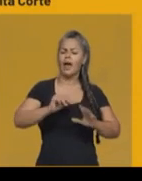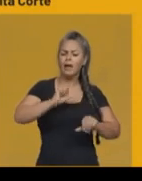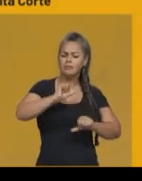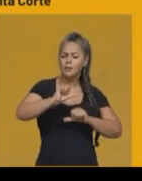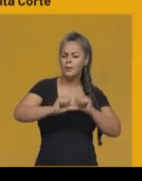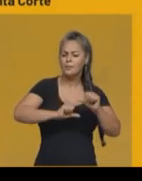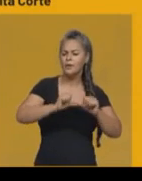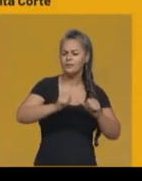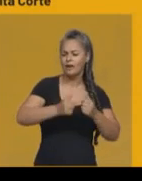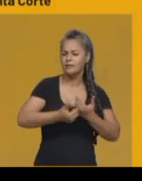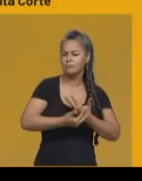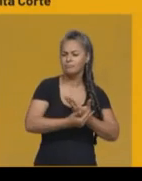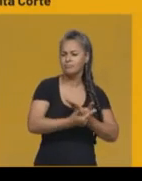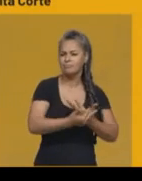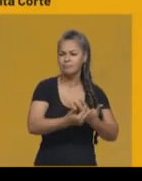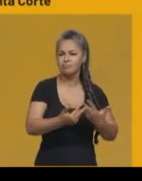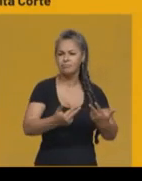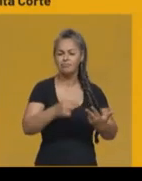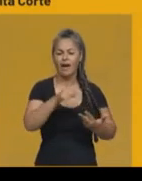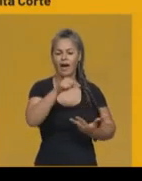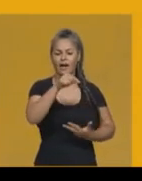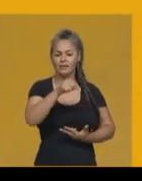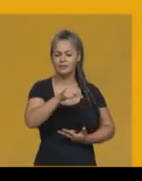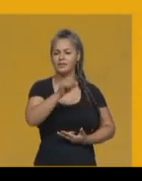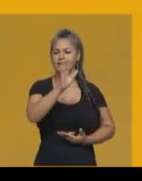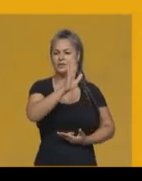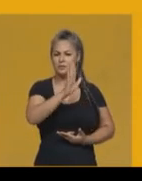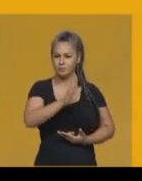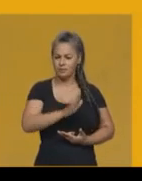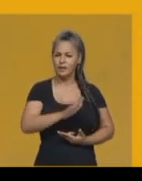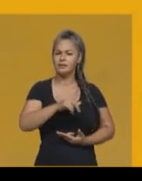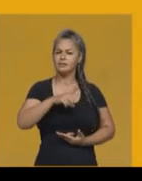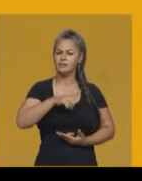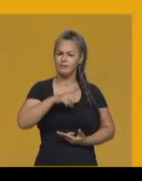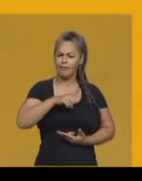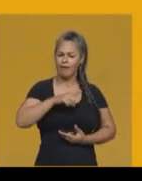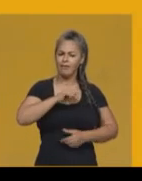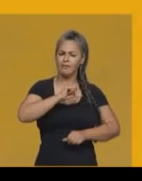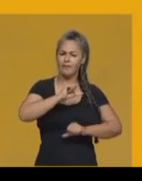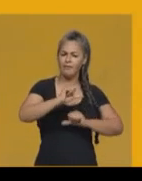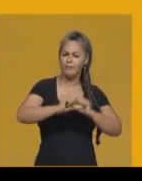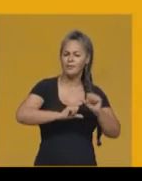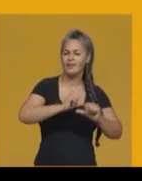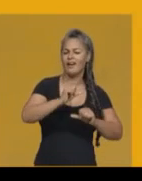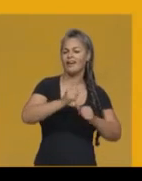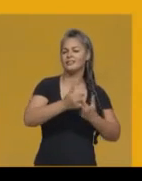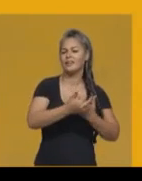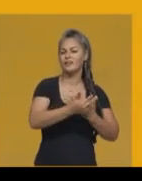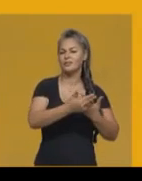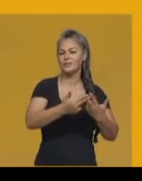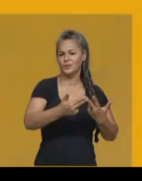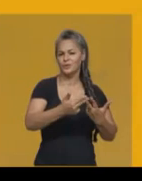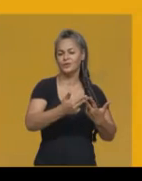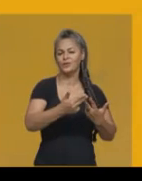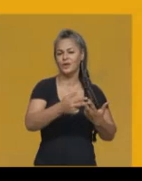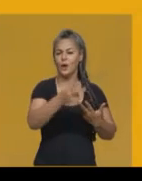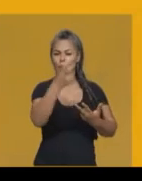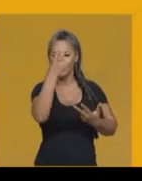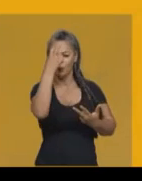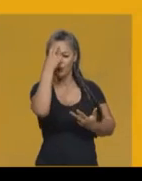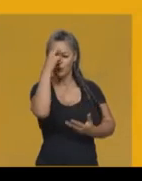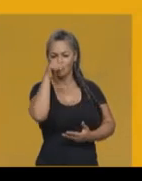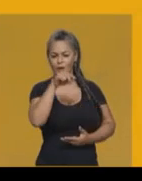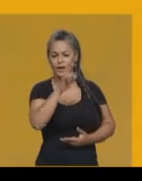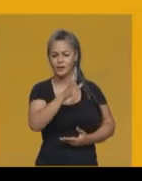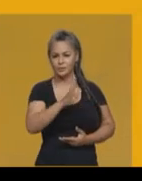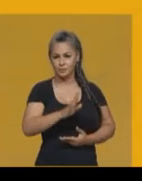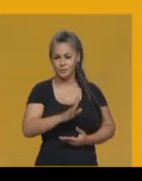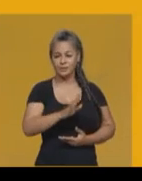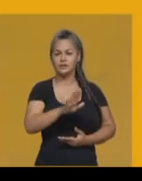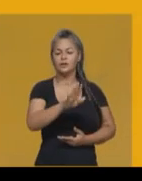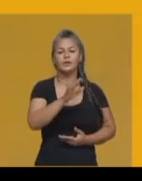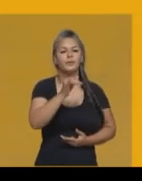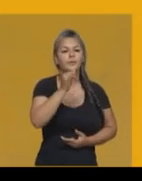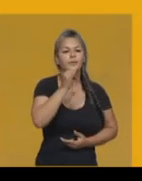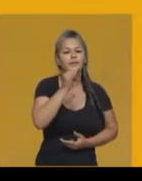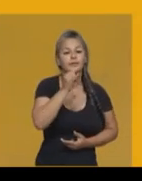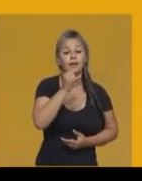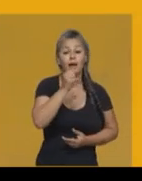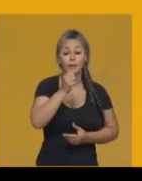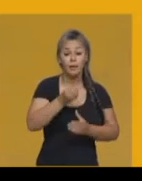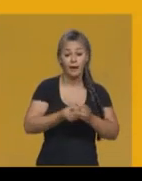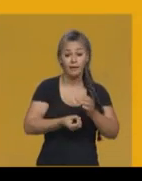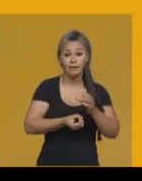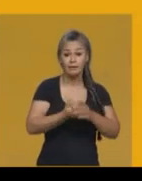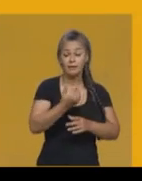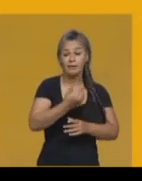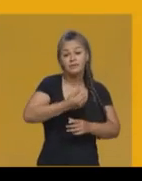mudanças para a vida cultural. Criação da Imprensa Régia, a primeira gráfica